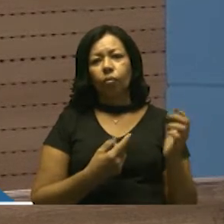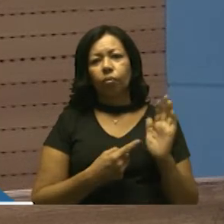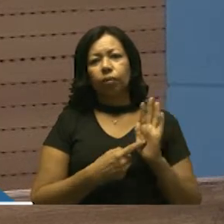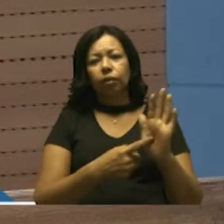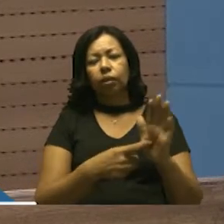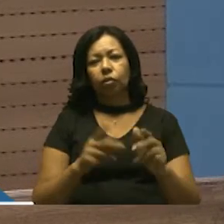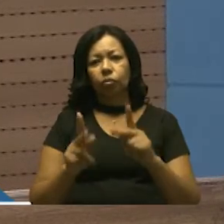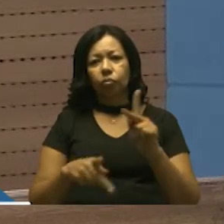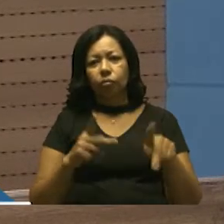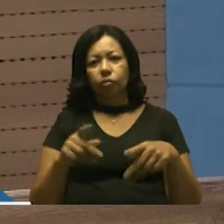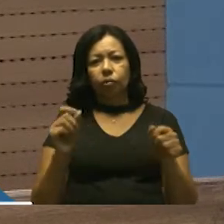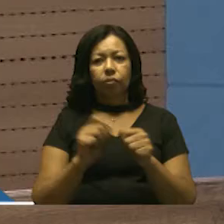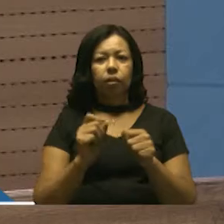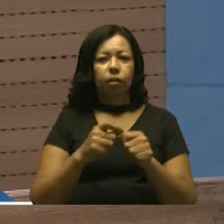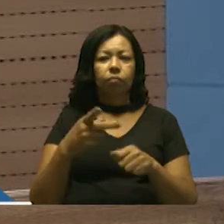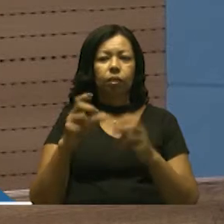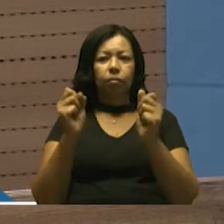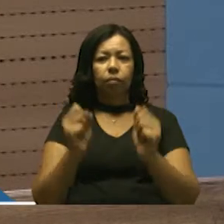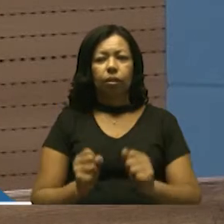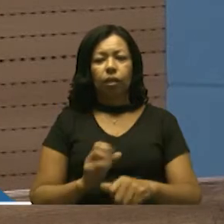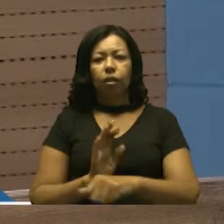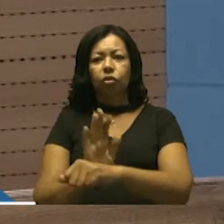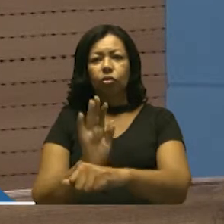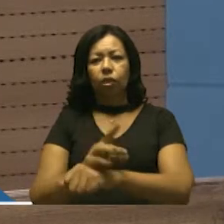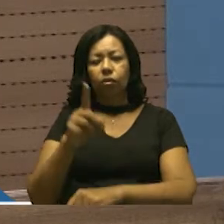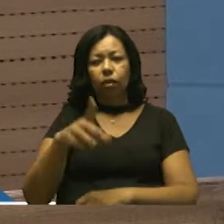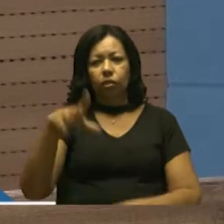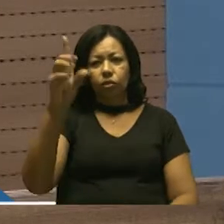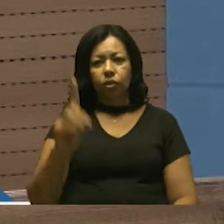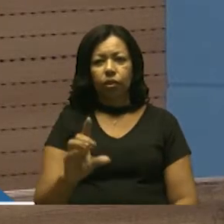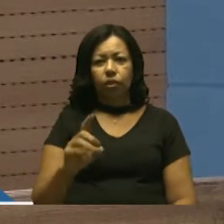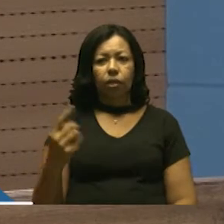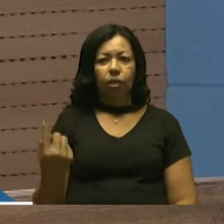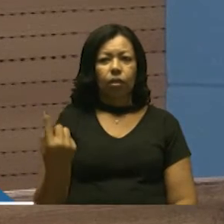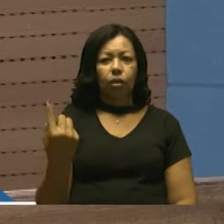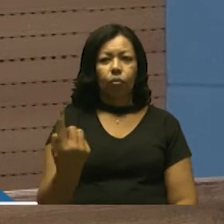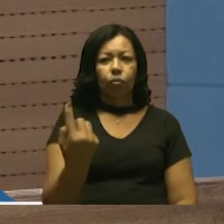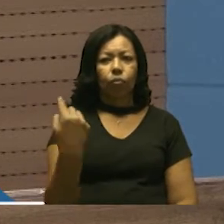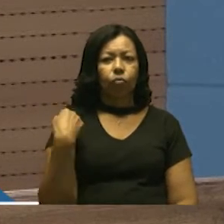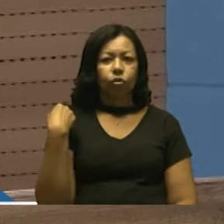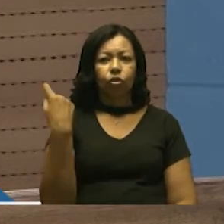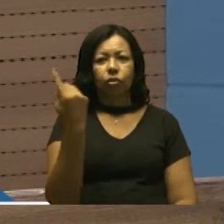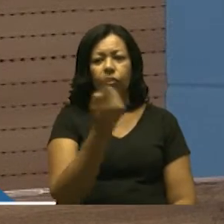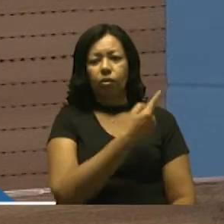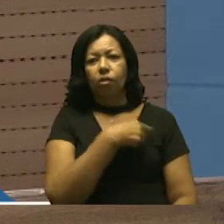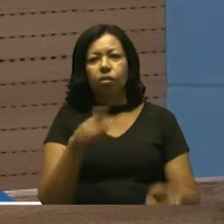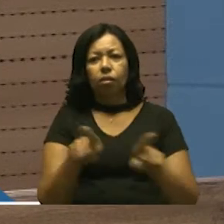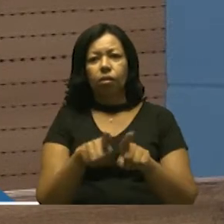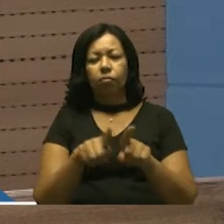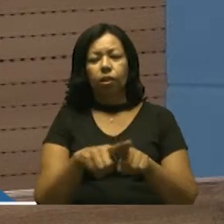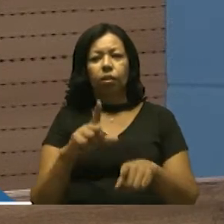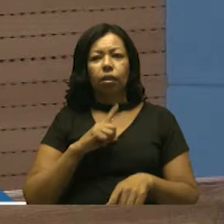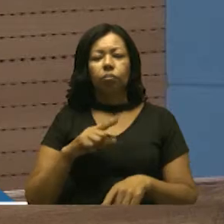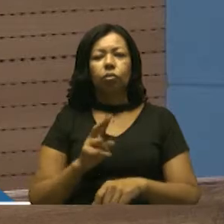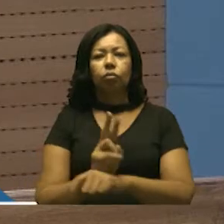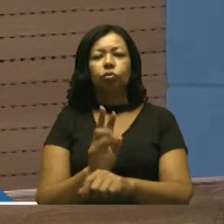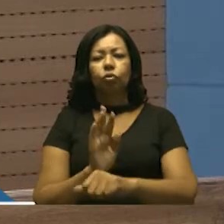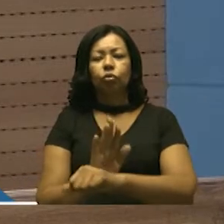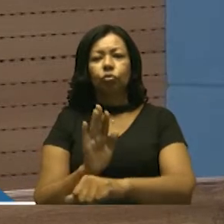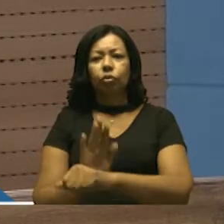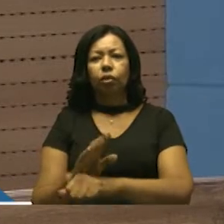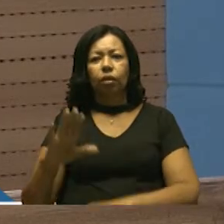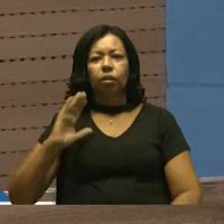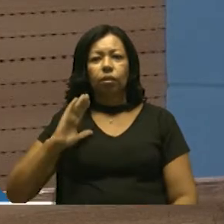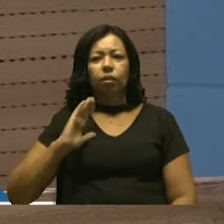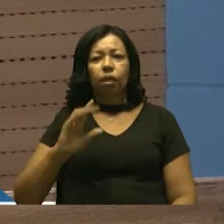temos feito para poder dar o suporte que é de direito de cada um de nós. Também temos a questão dos recursos que o